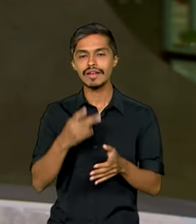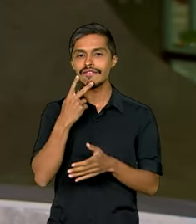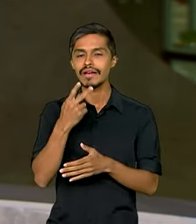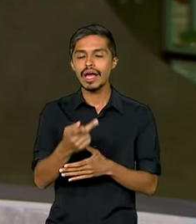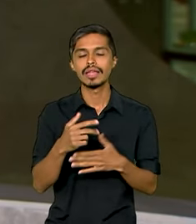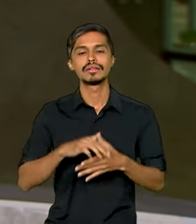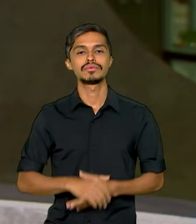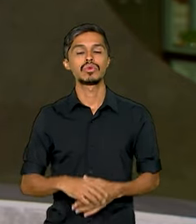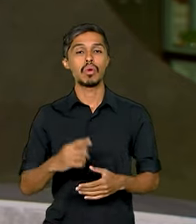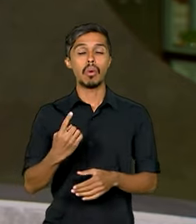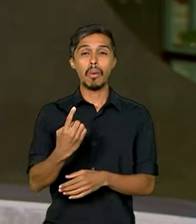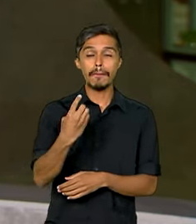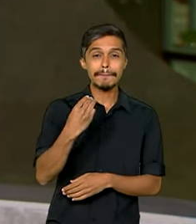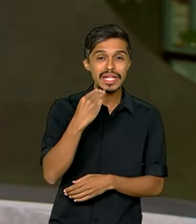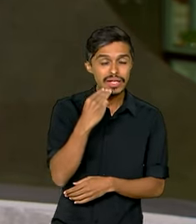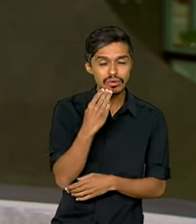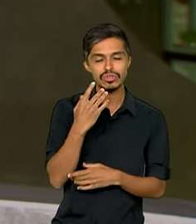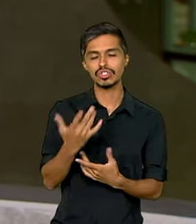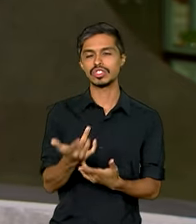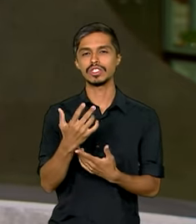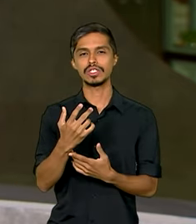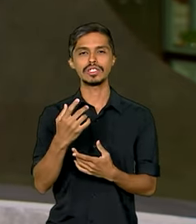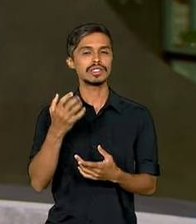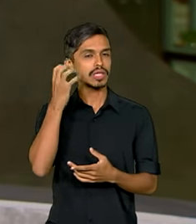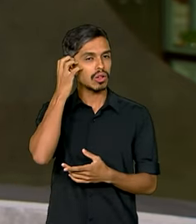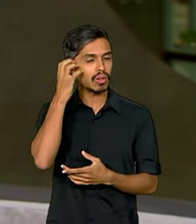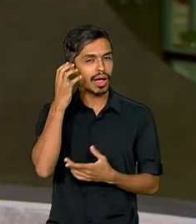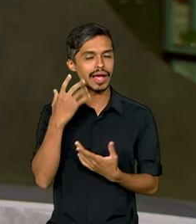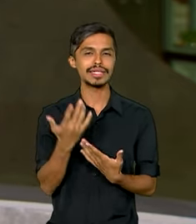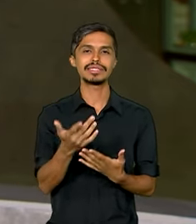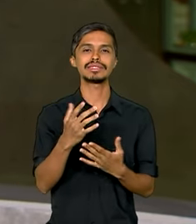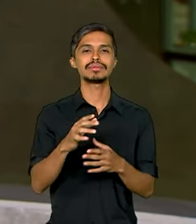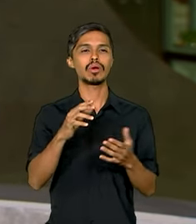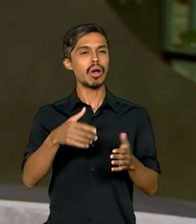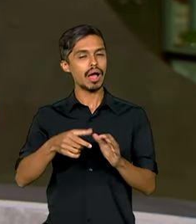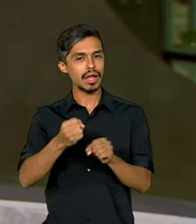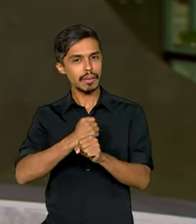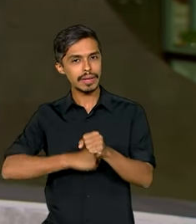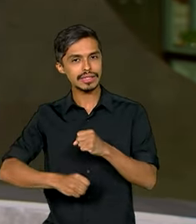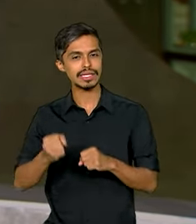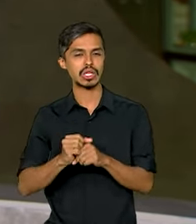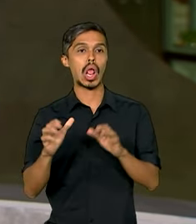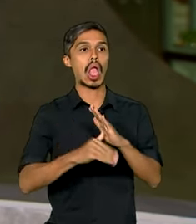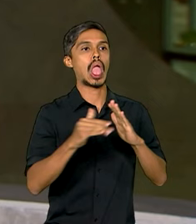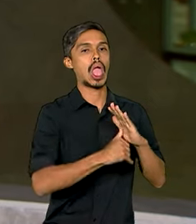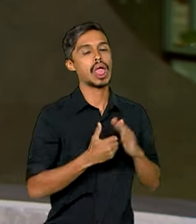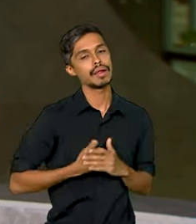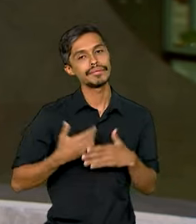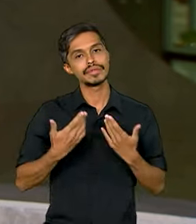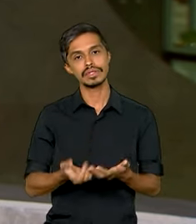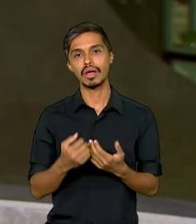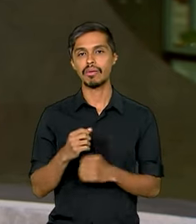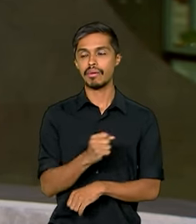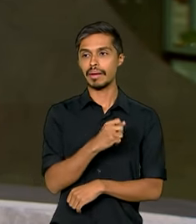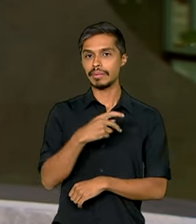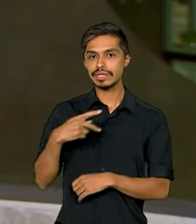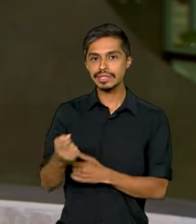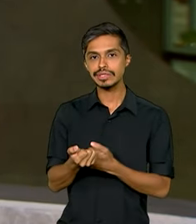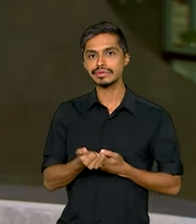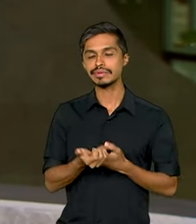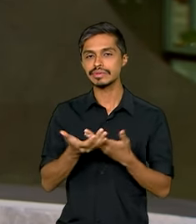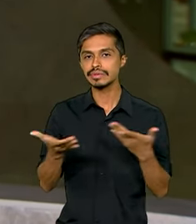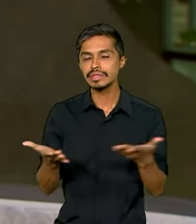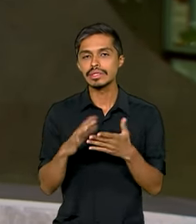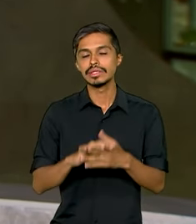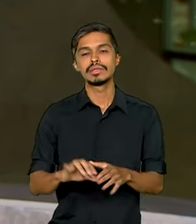celulares foram roubados ou furtados no ano passado. E para enfrentar o problema, o governo federal lançou um aplicativo para bloquear